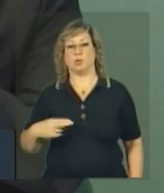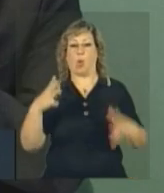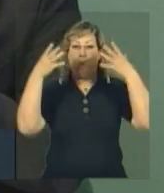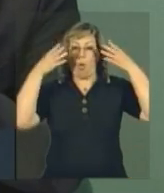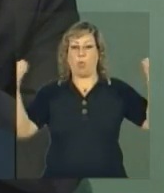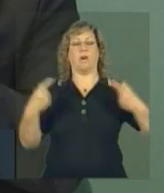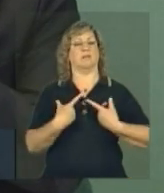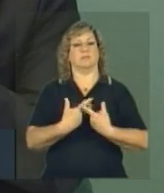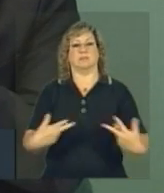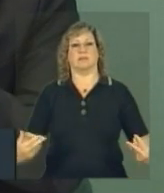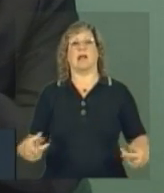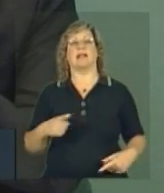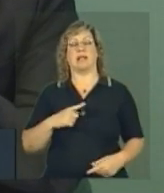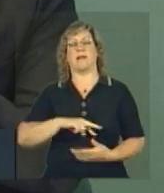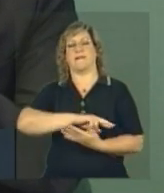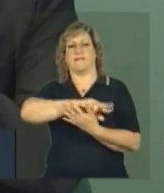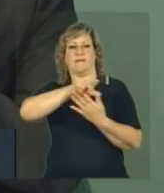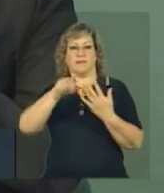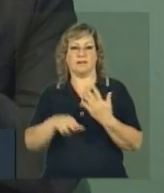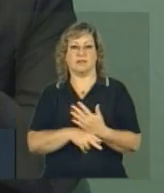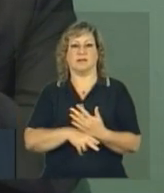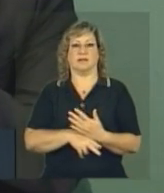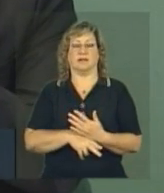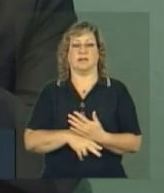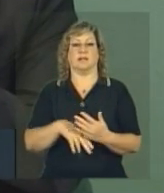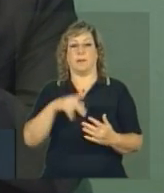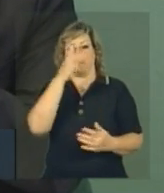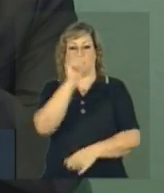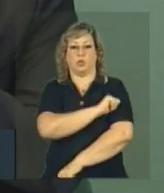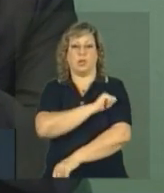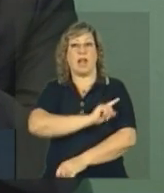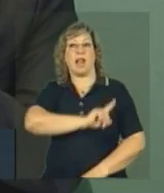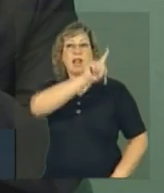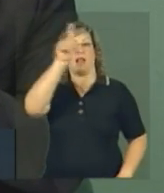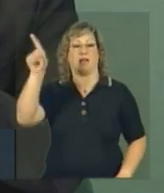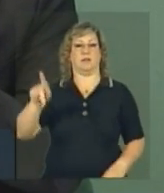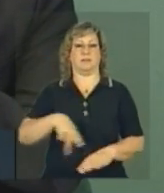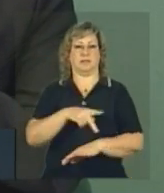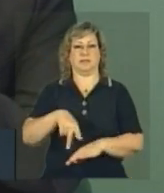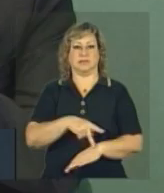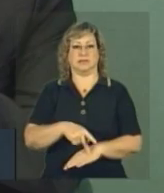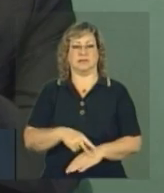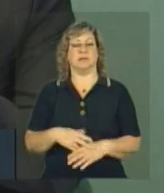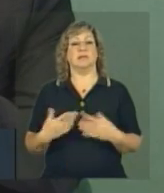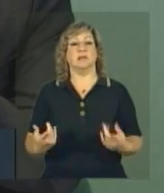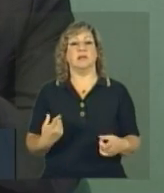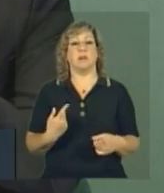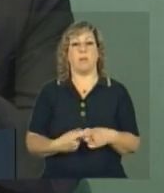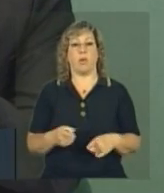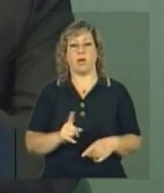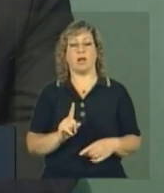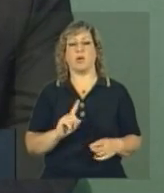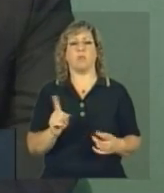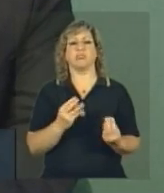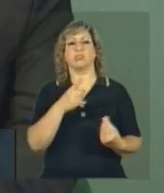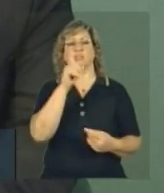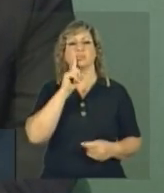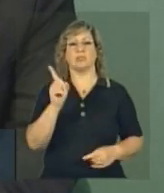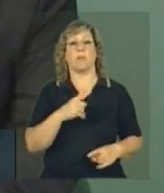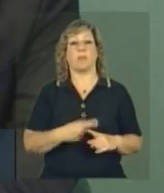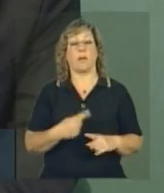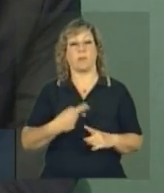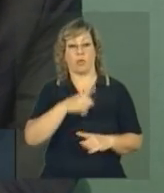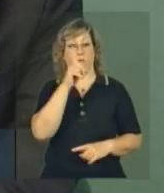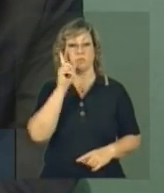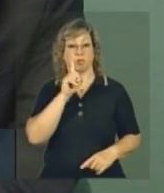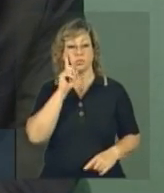e, portanto, temos muito mais estudantes lá. Ora, e por que não tanto nos Estados Unidos? Porque nos Estados